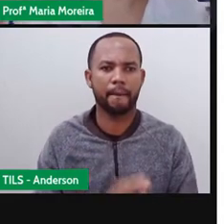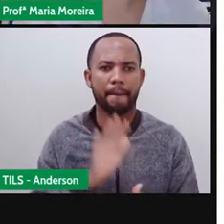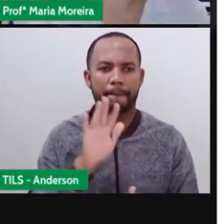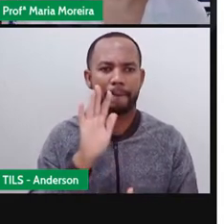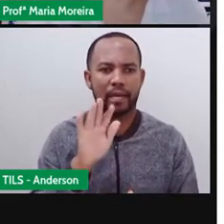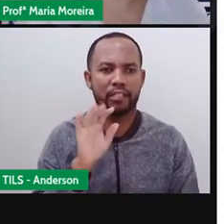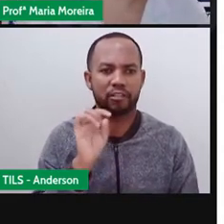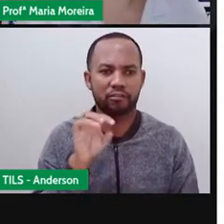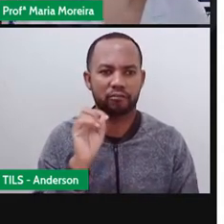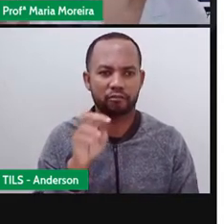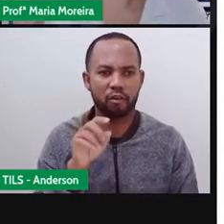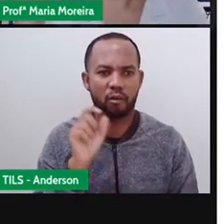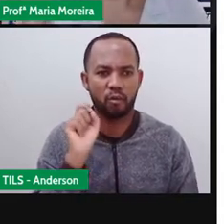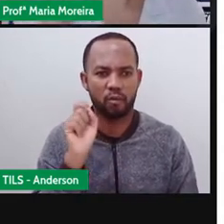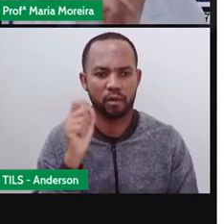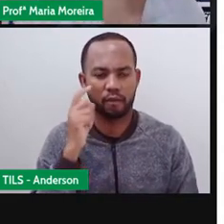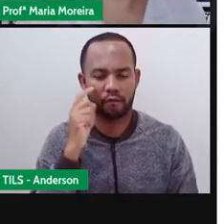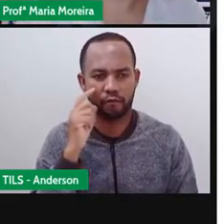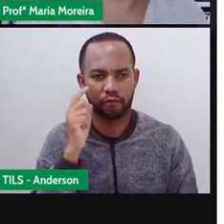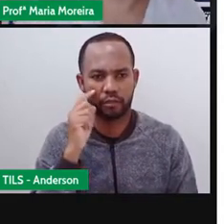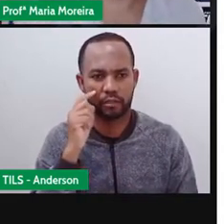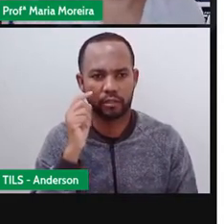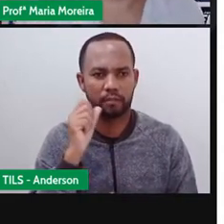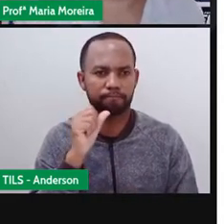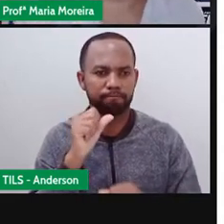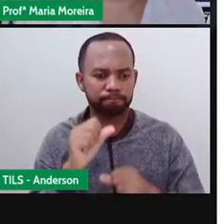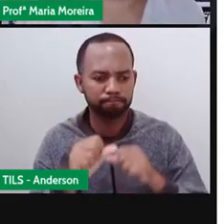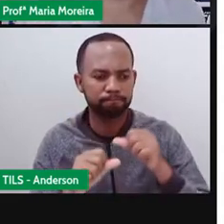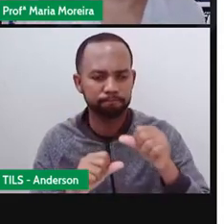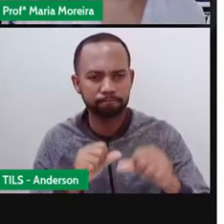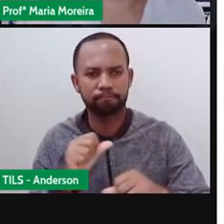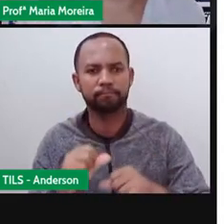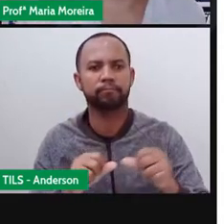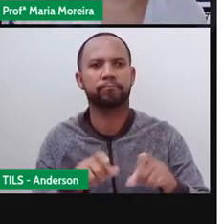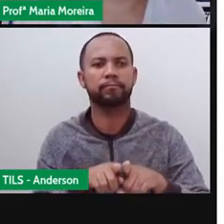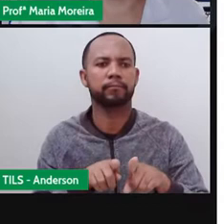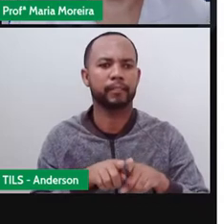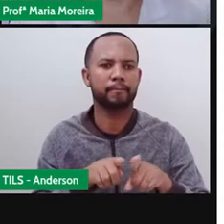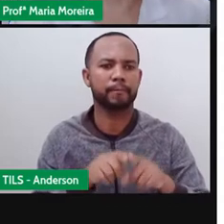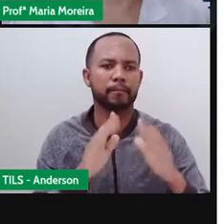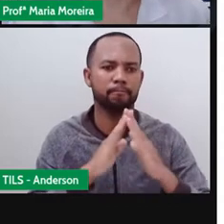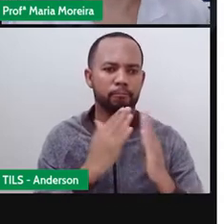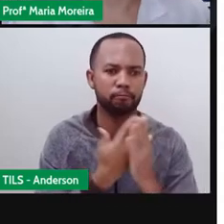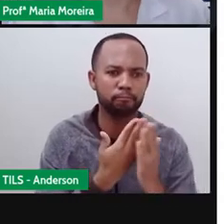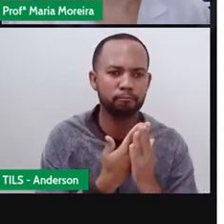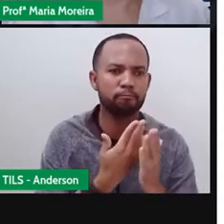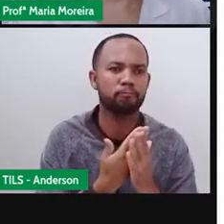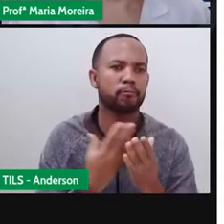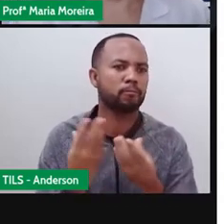revisão, gente. Porque a Pró sabe que todo mundo estudou esse conteúdo aqui e estudou um bocado.